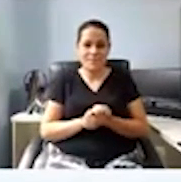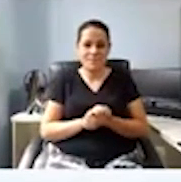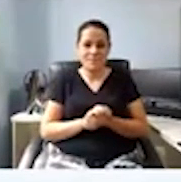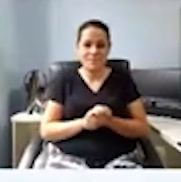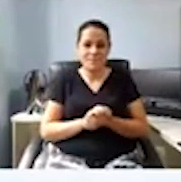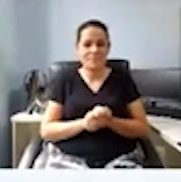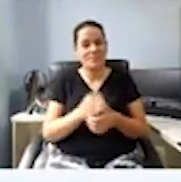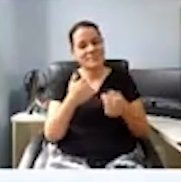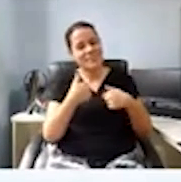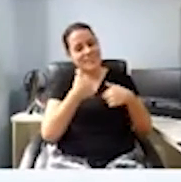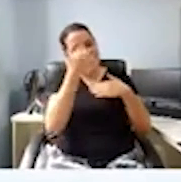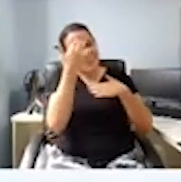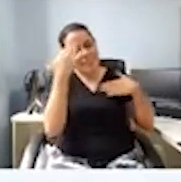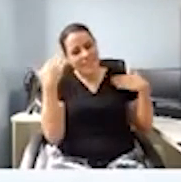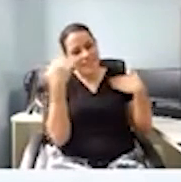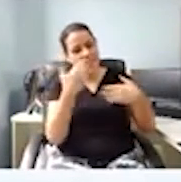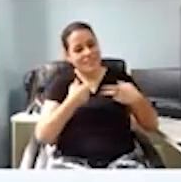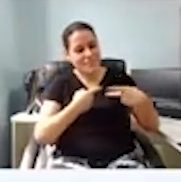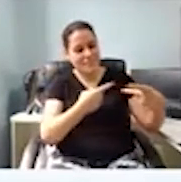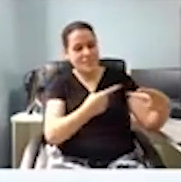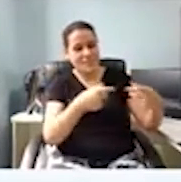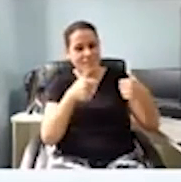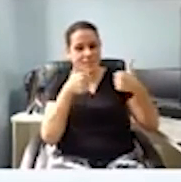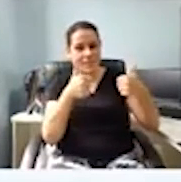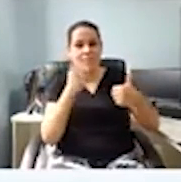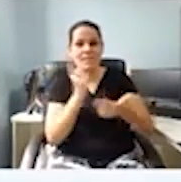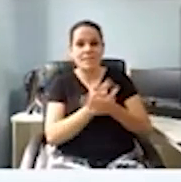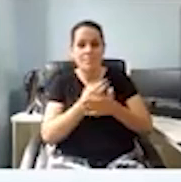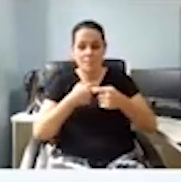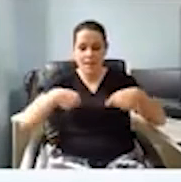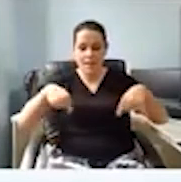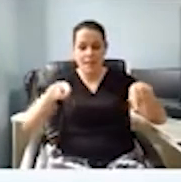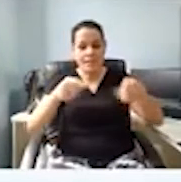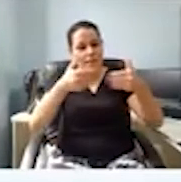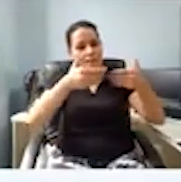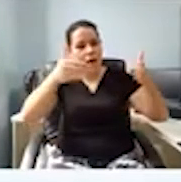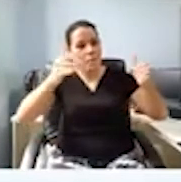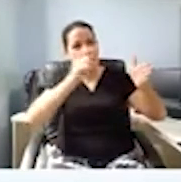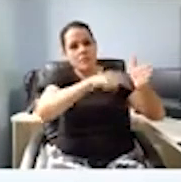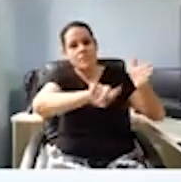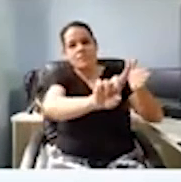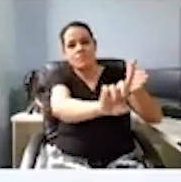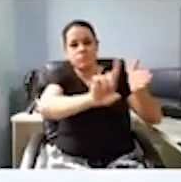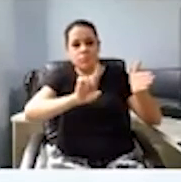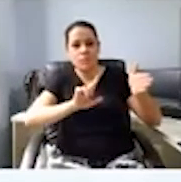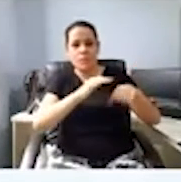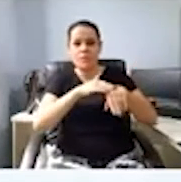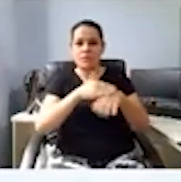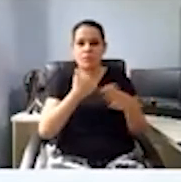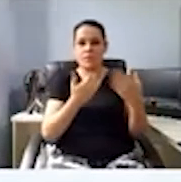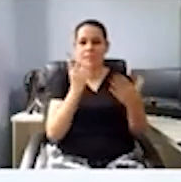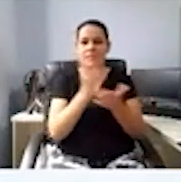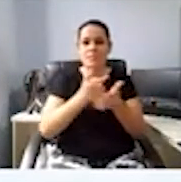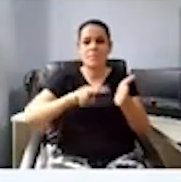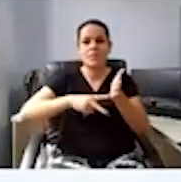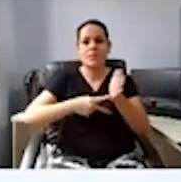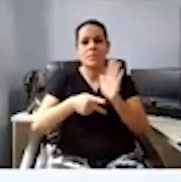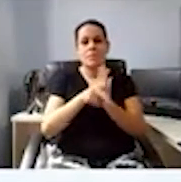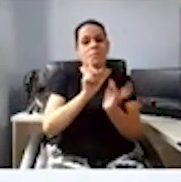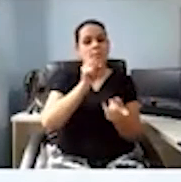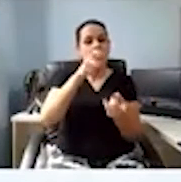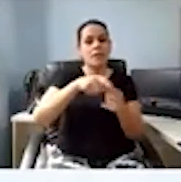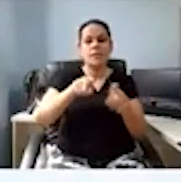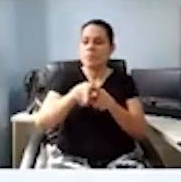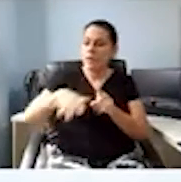Gilson, eu que agradeço pelo convite aí e as portas do meu gabinete estão abertas para você, para a nossa diretoria do sindicato e para toda a